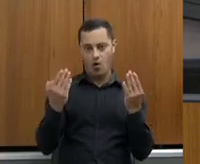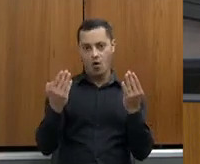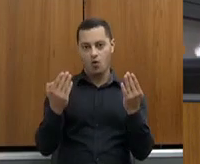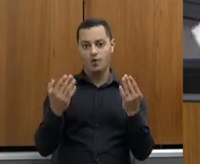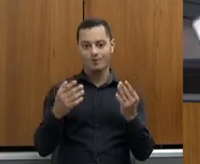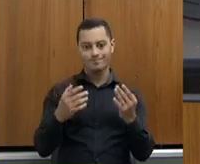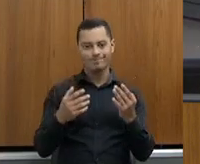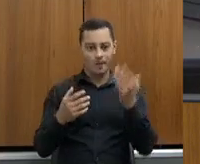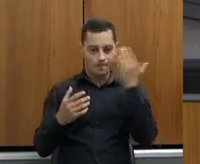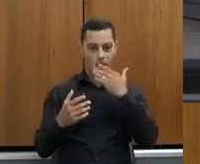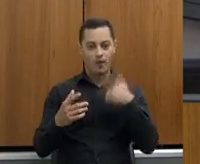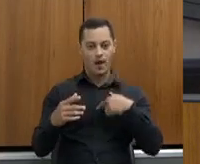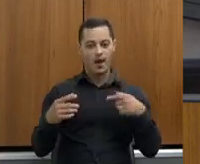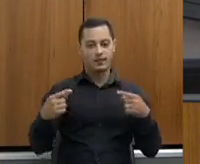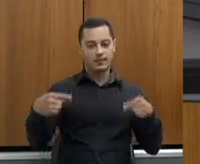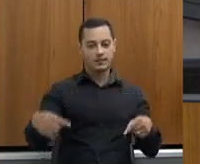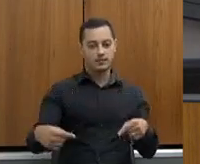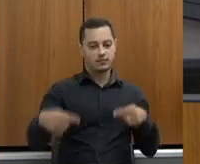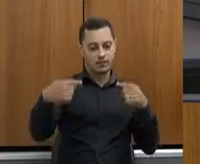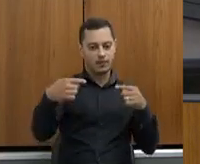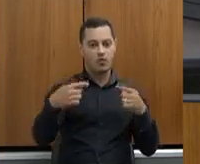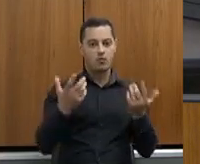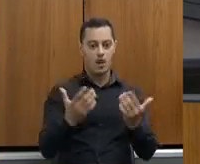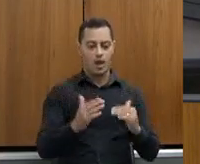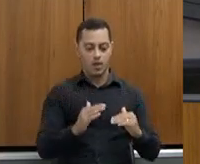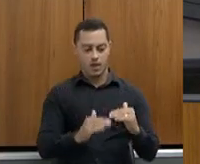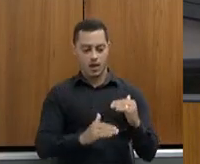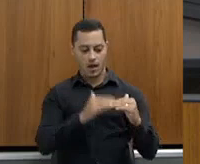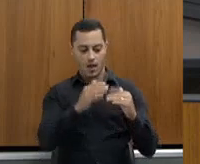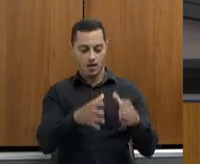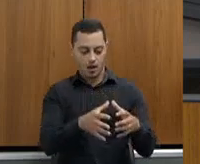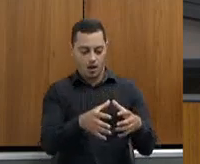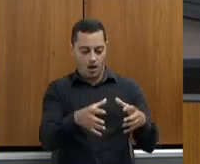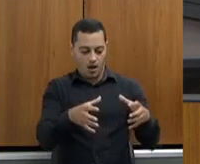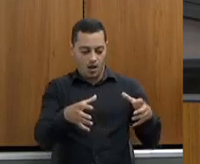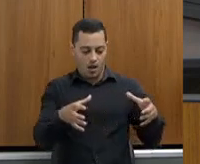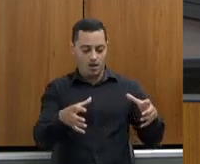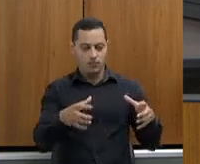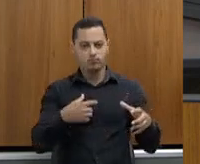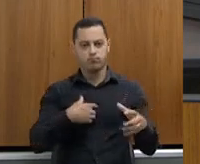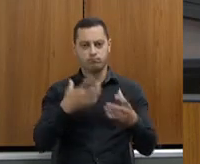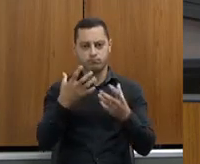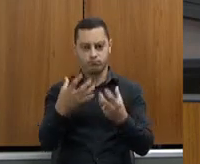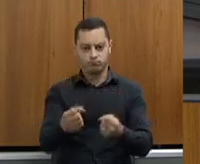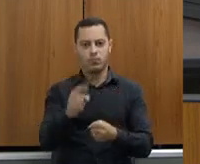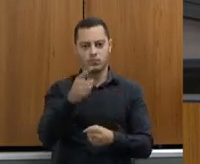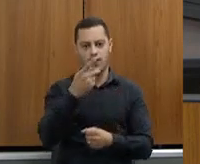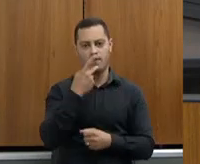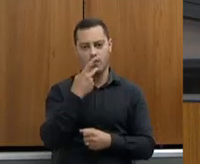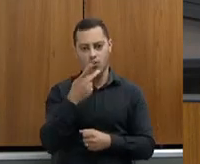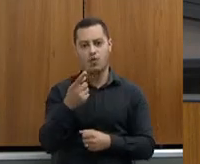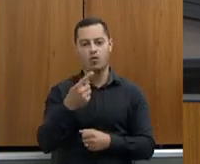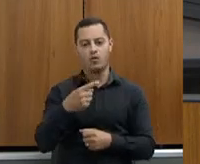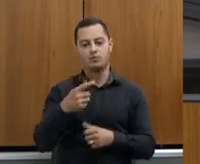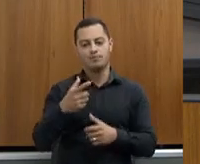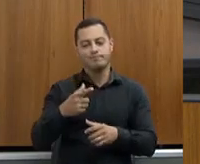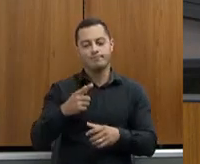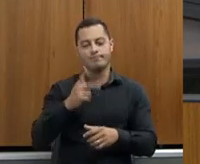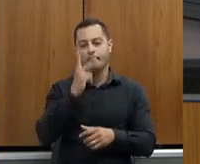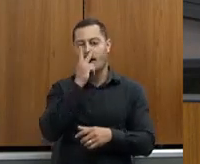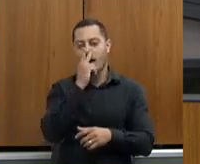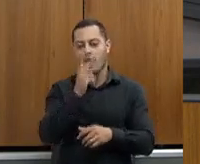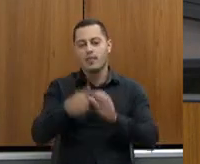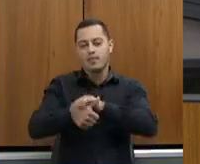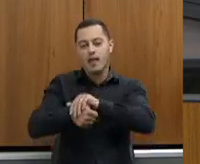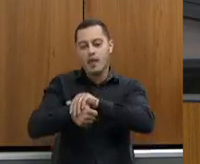um desafio a crescer, e eu aceito com muito, a questão que o senhor falou, que nós temos que aumentar a parte de tartaruga, porque isso